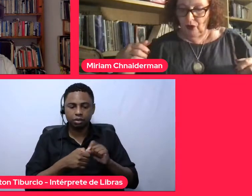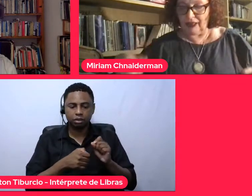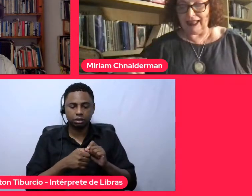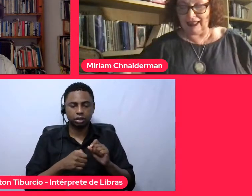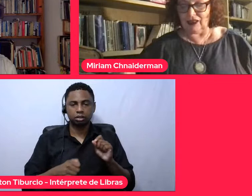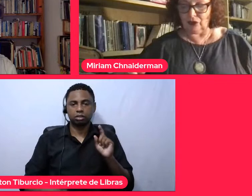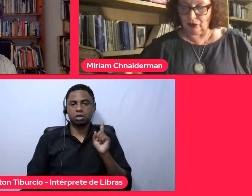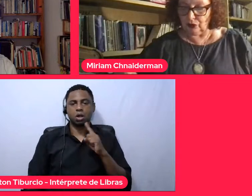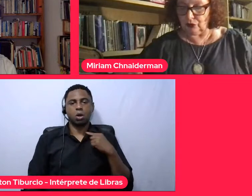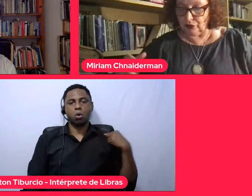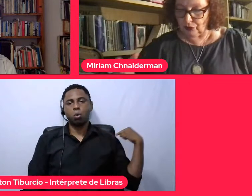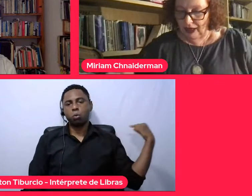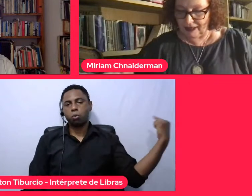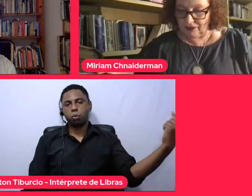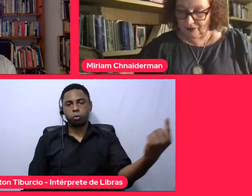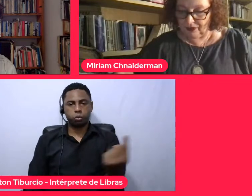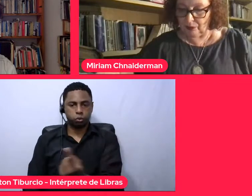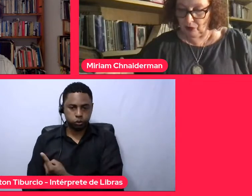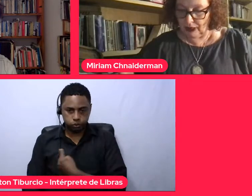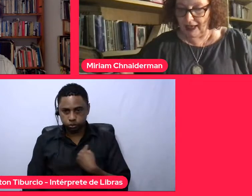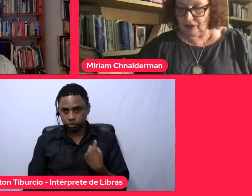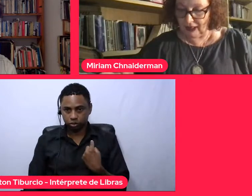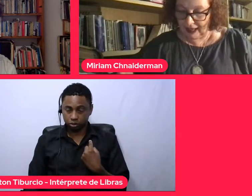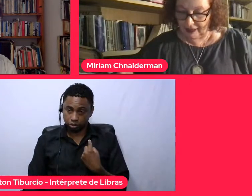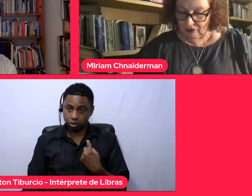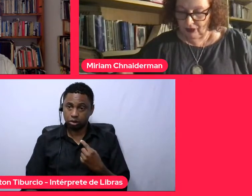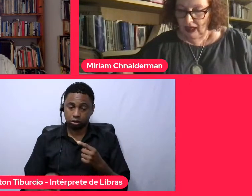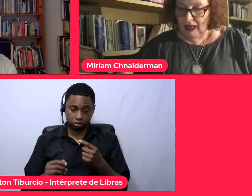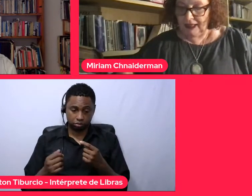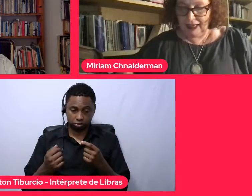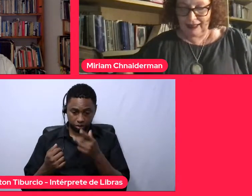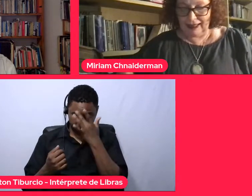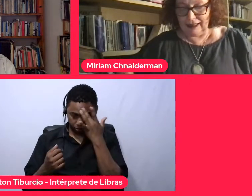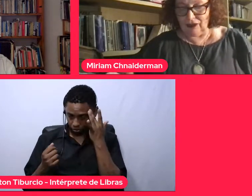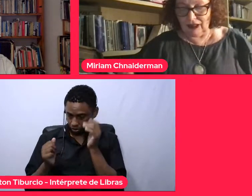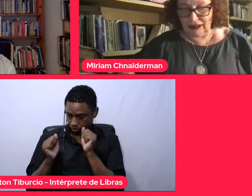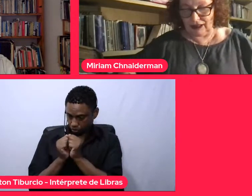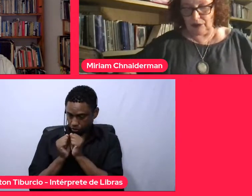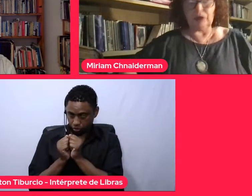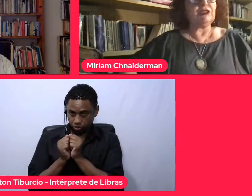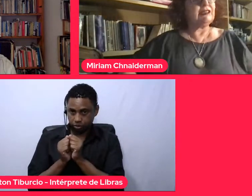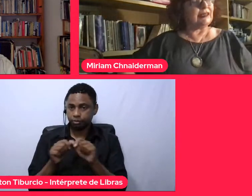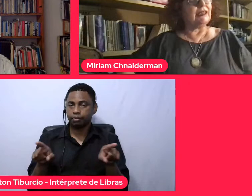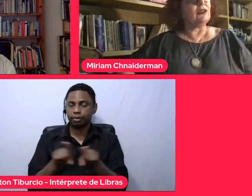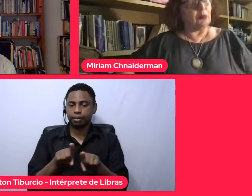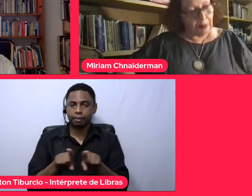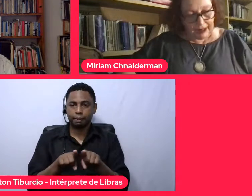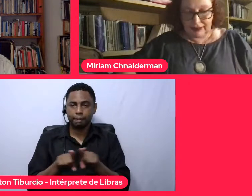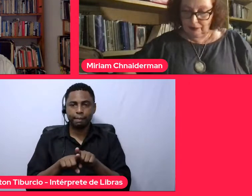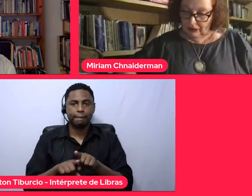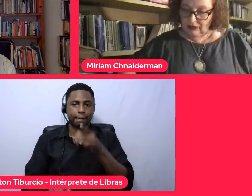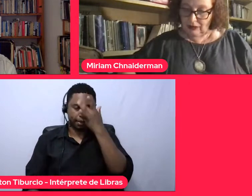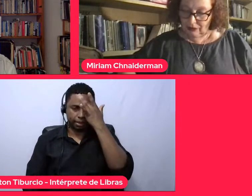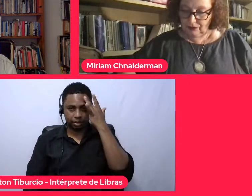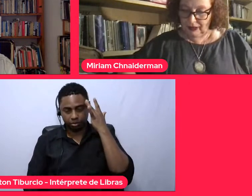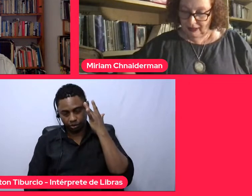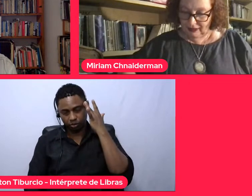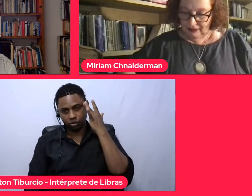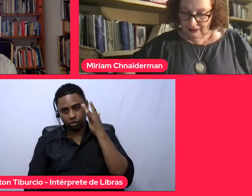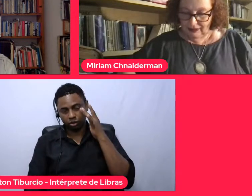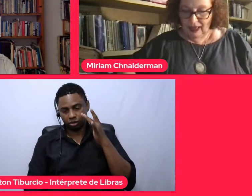com aquele com os quais vivemos lado a lado e a quem não deixamos de ser completamente